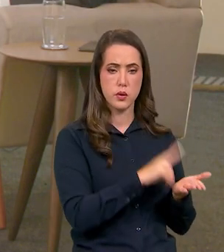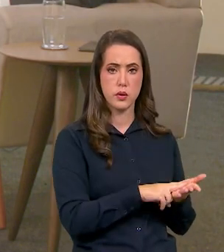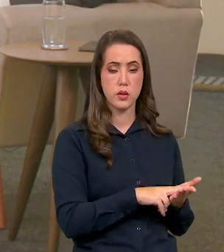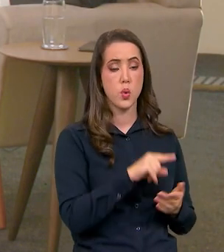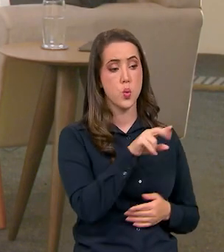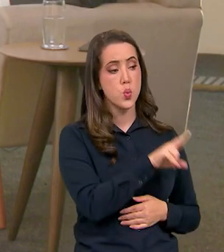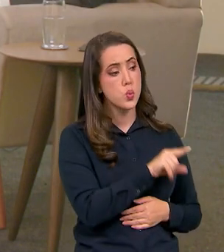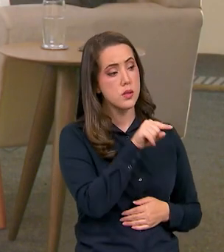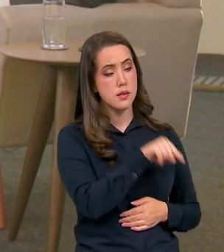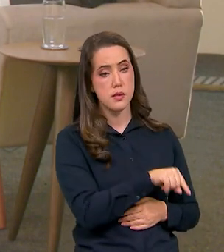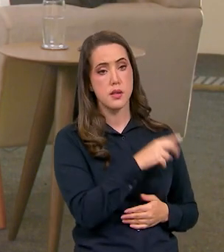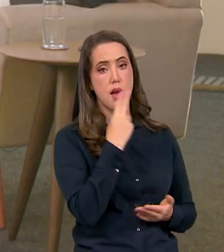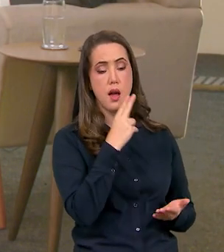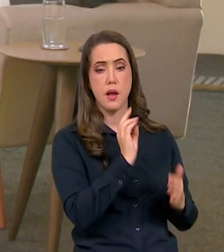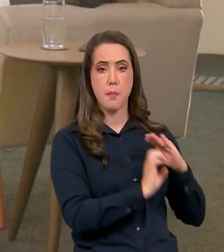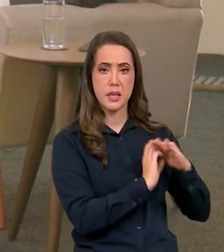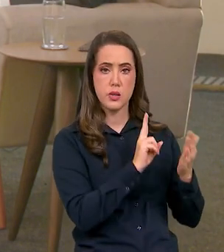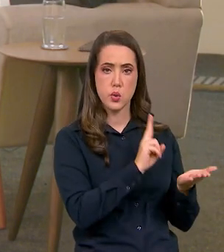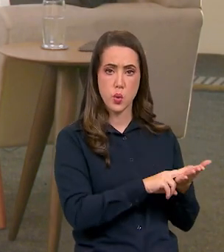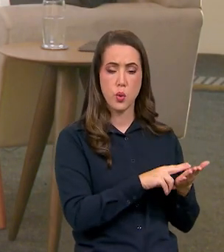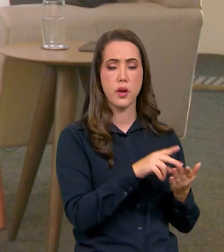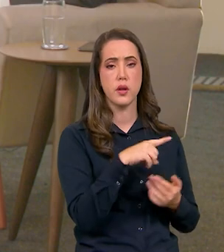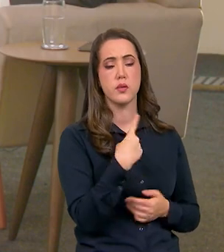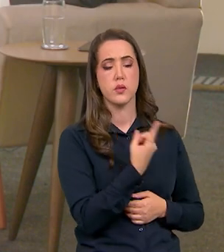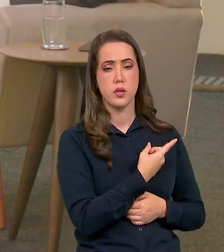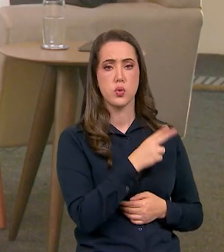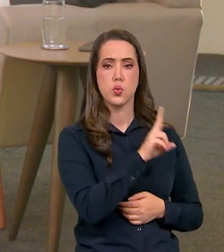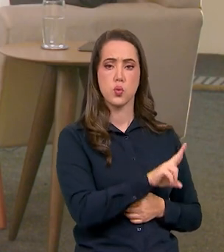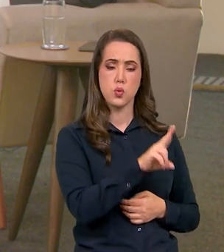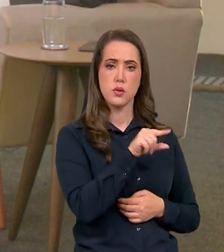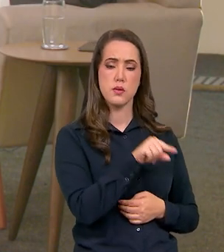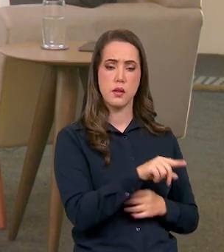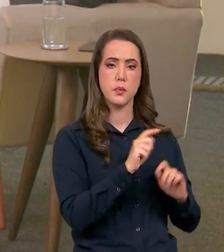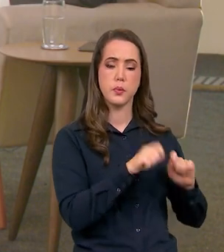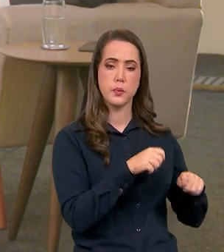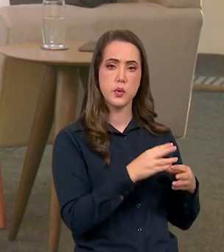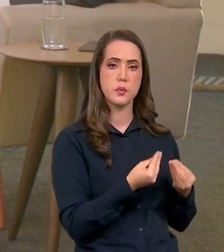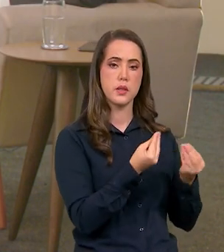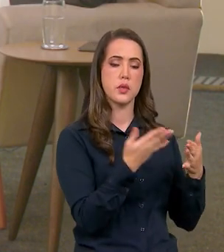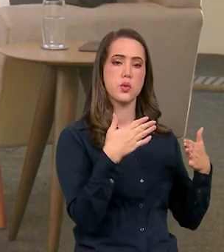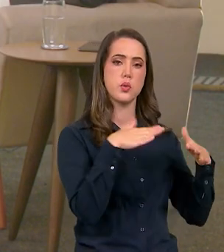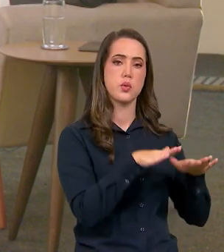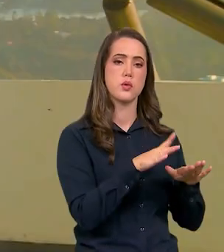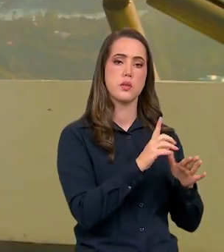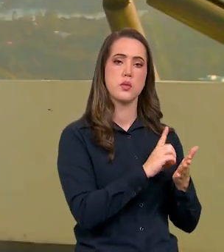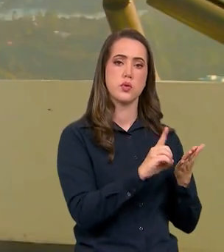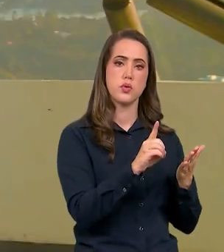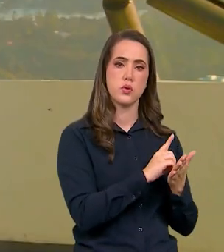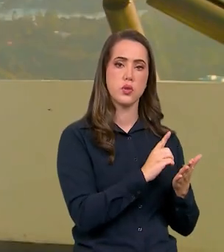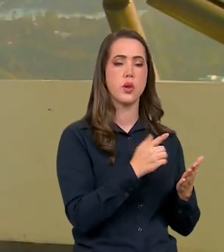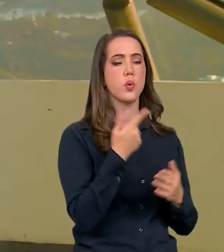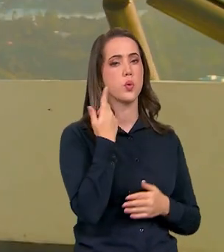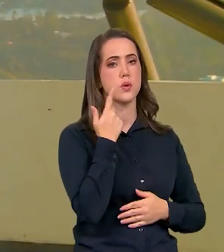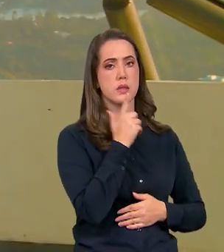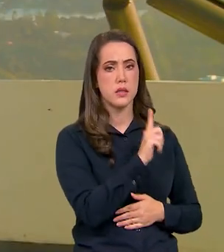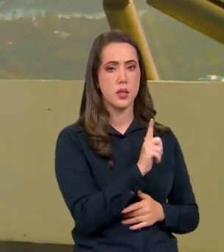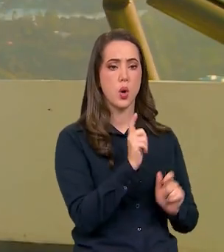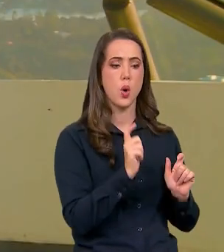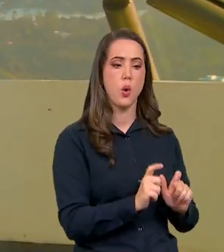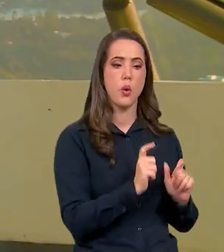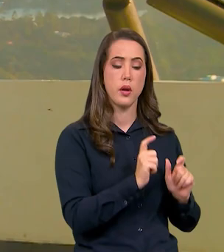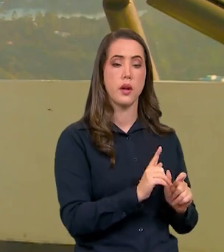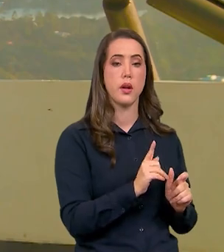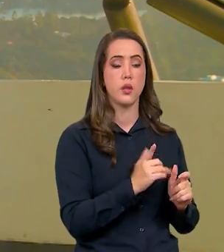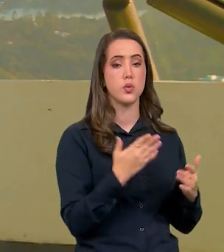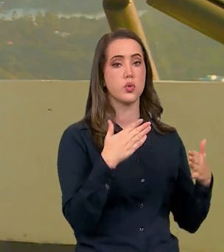instrumento da sua capilaridade da gente estar levando essa inclusão e fazendo pontos de inclusão digital